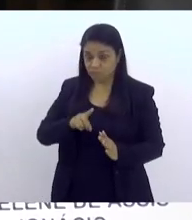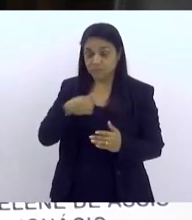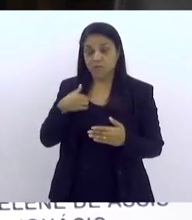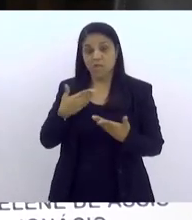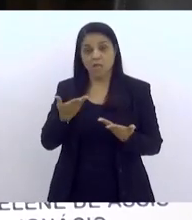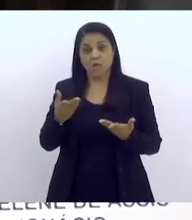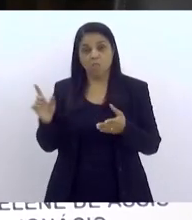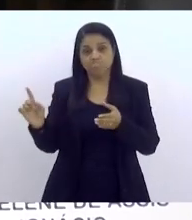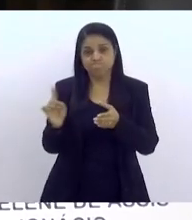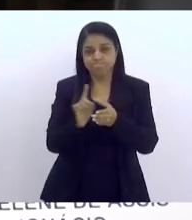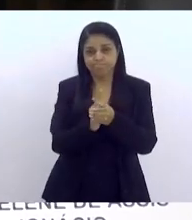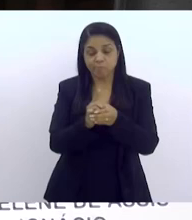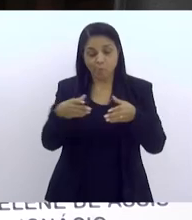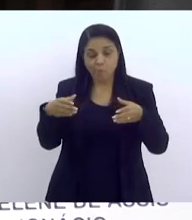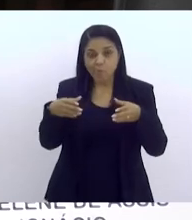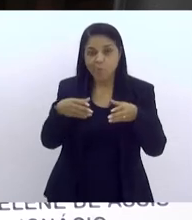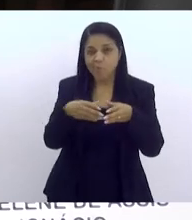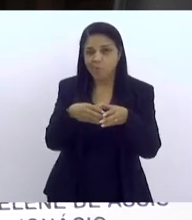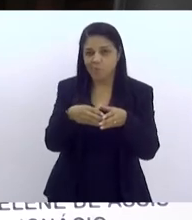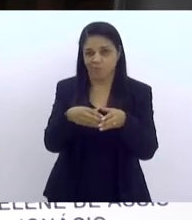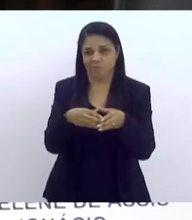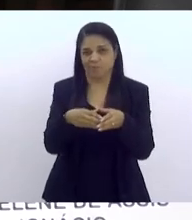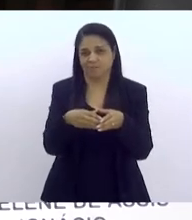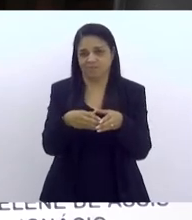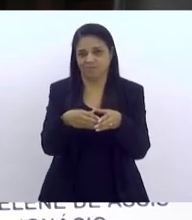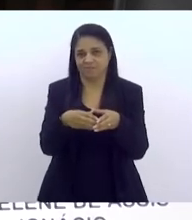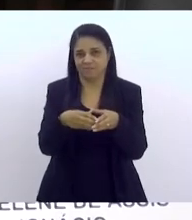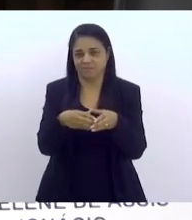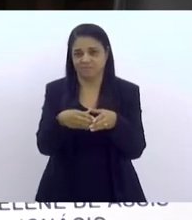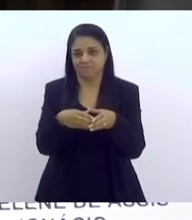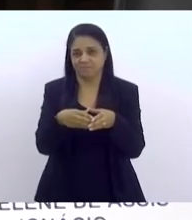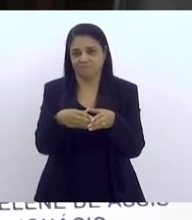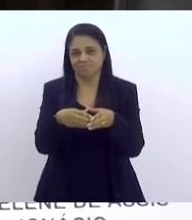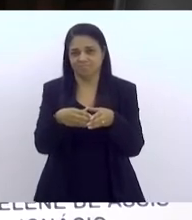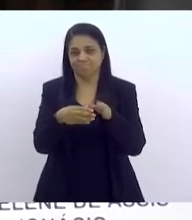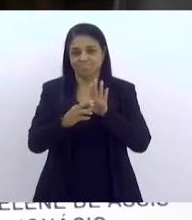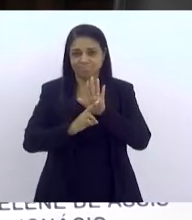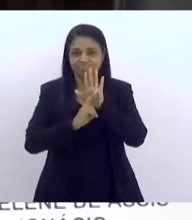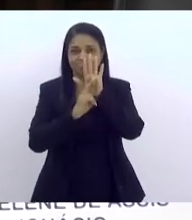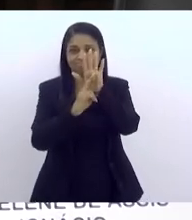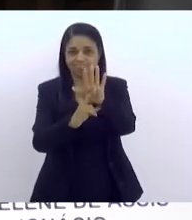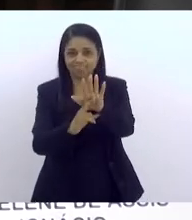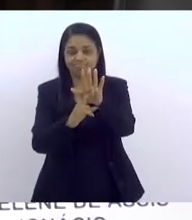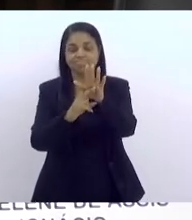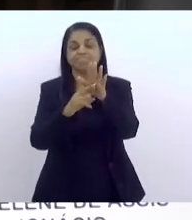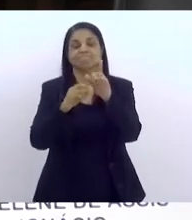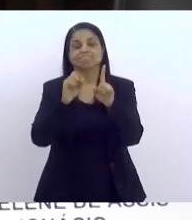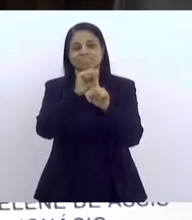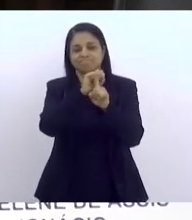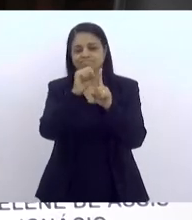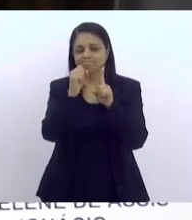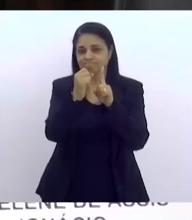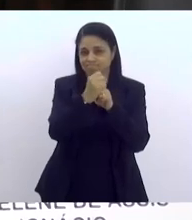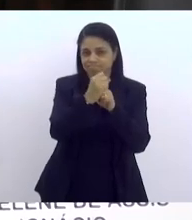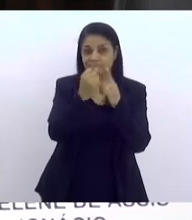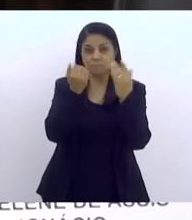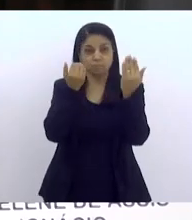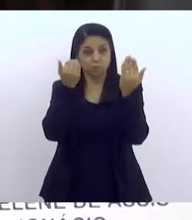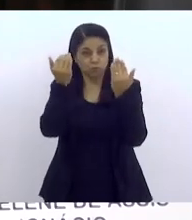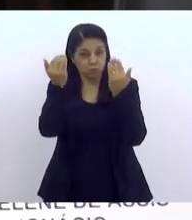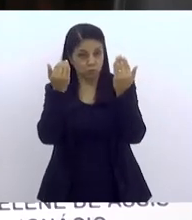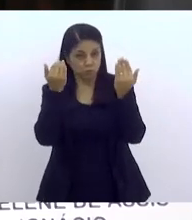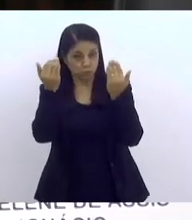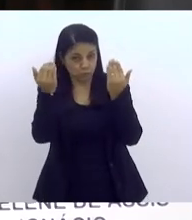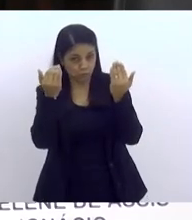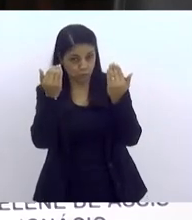parte de um grupo de entidade representativa do serviço social e da psicologia, nós vemos